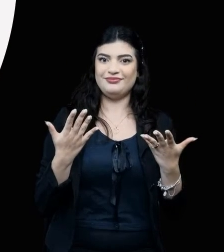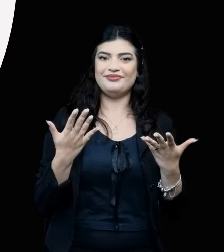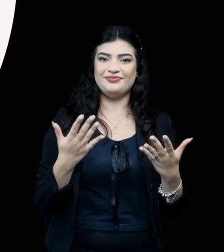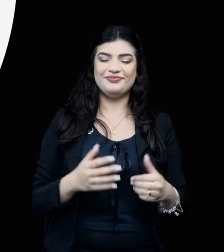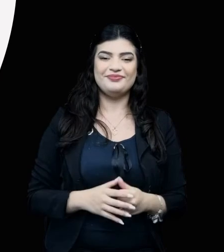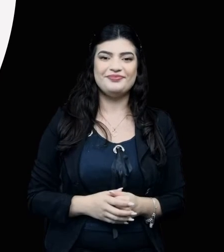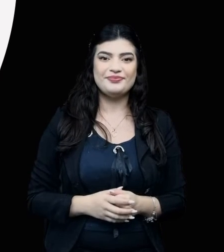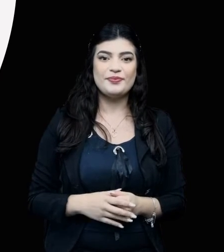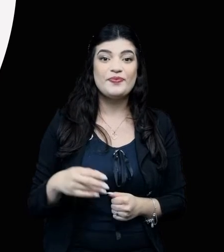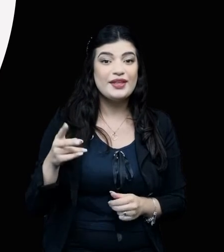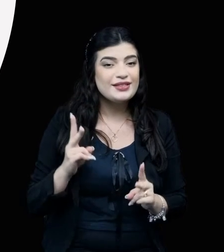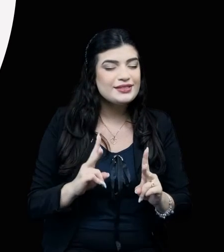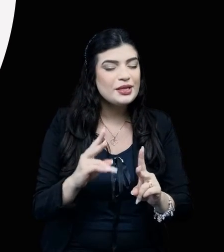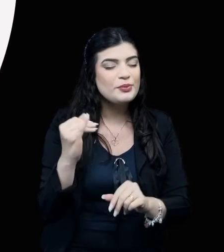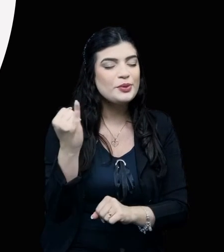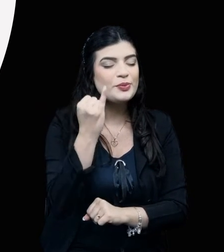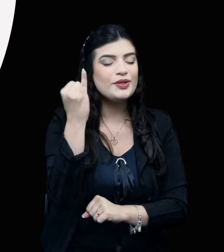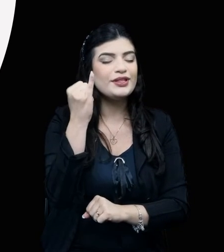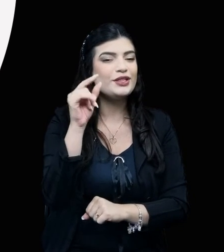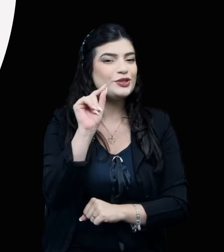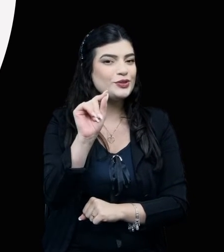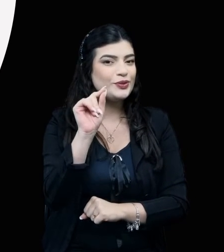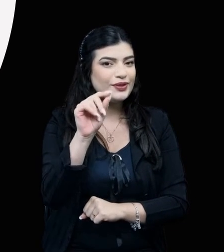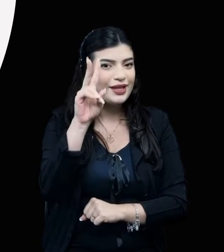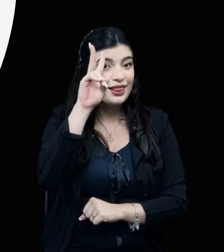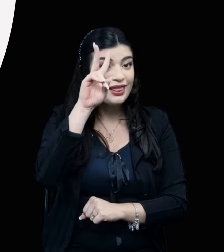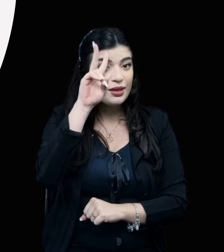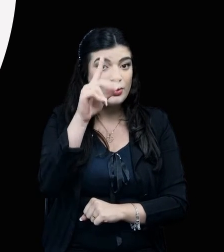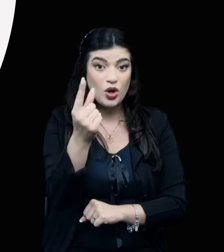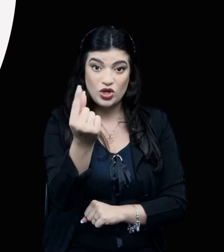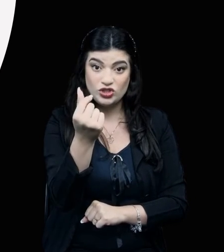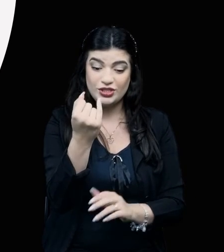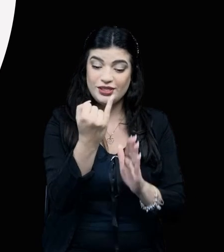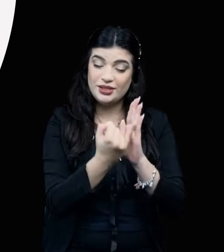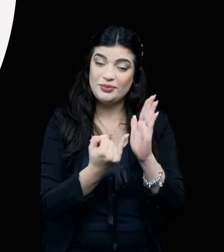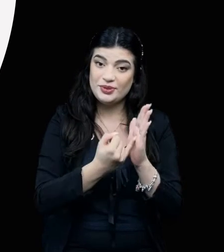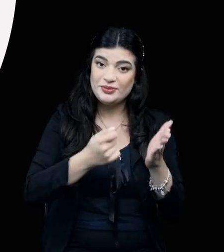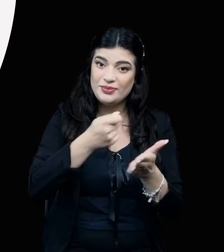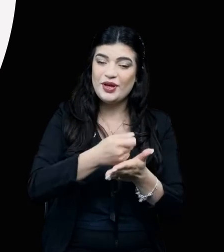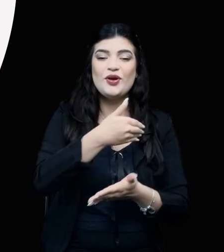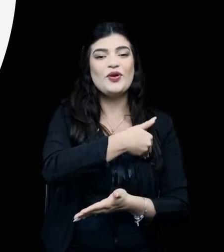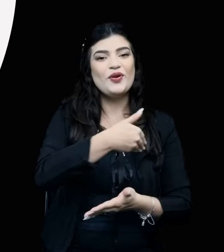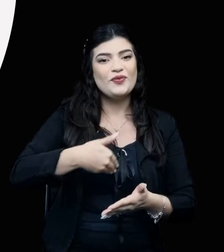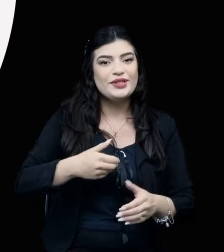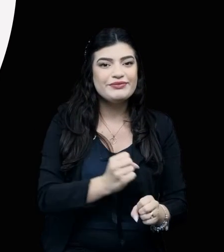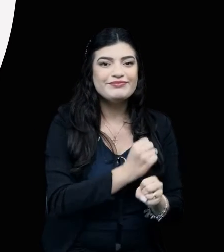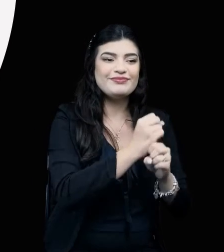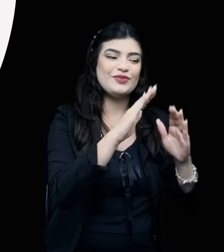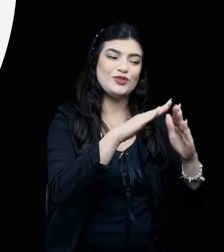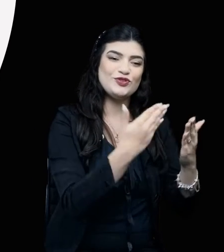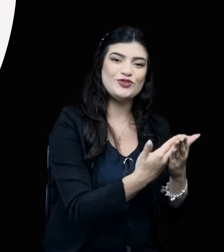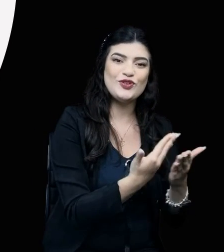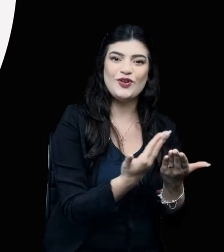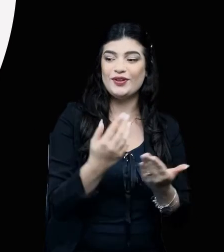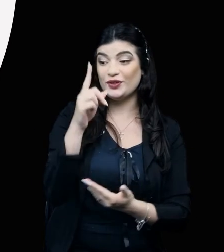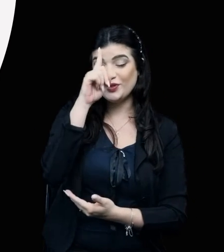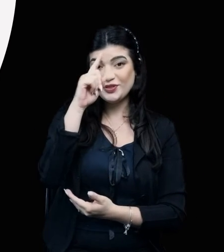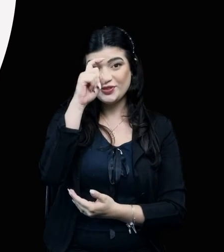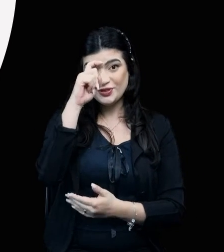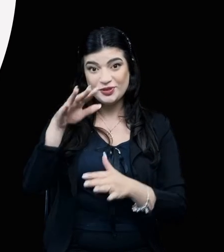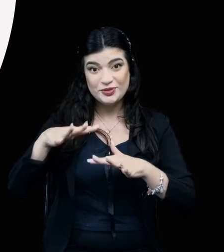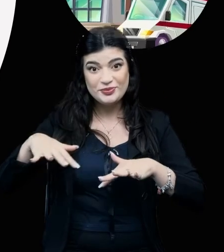surpresas. E é sempre bom lembrar. É com o dinheiro dos impostos que o governo constrói escolas,